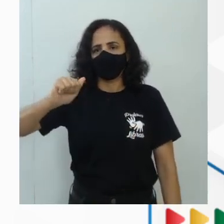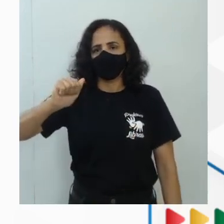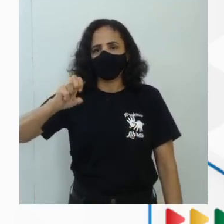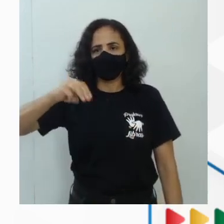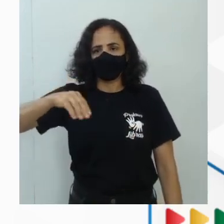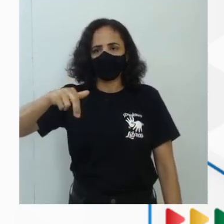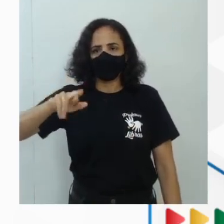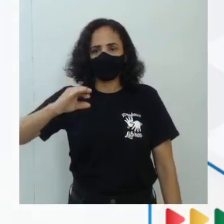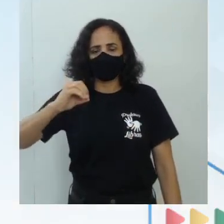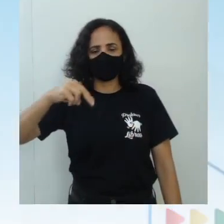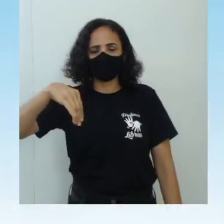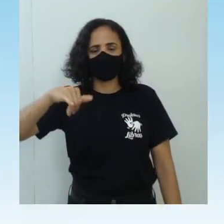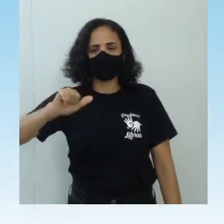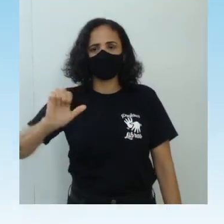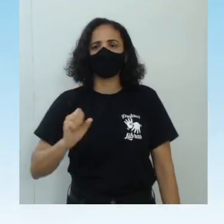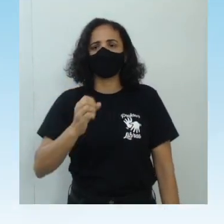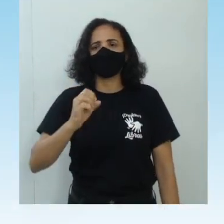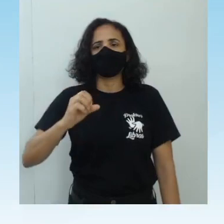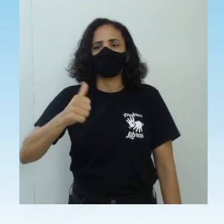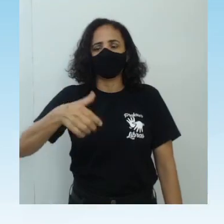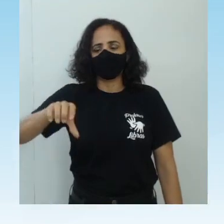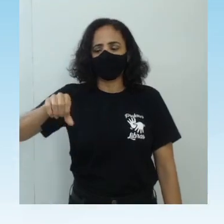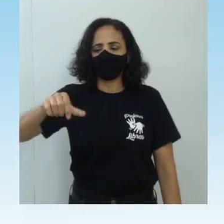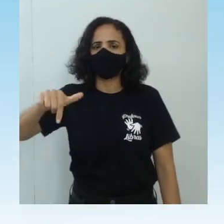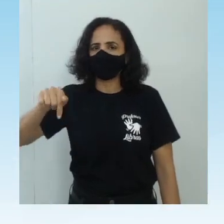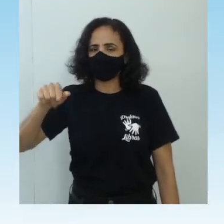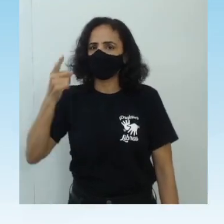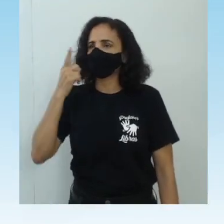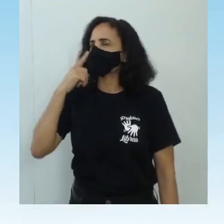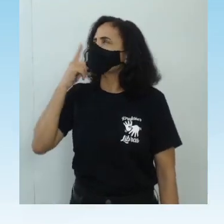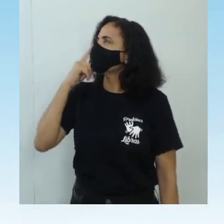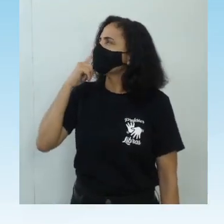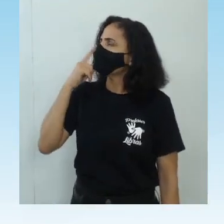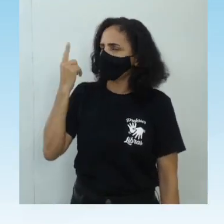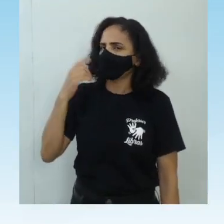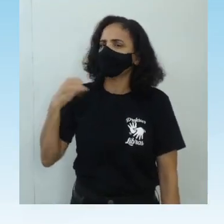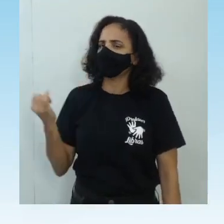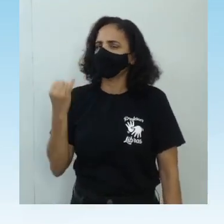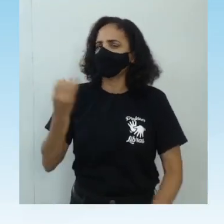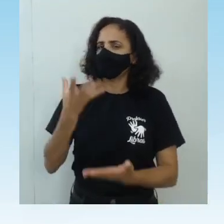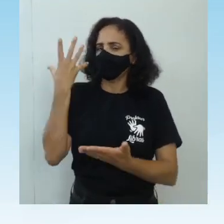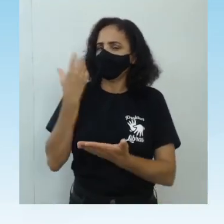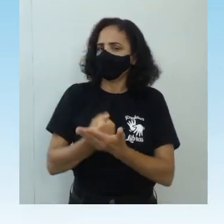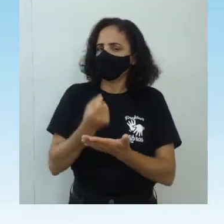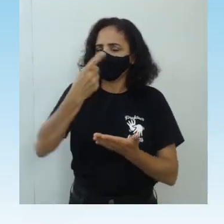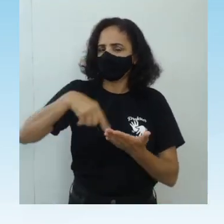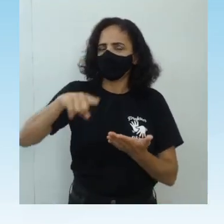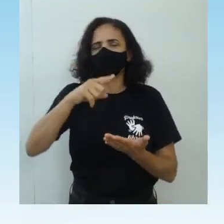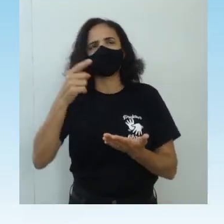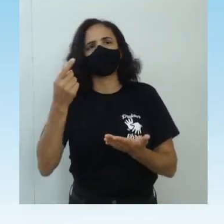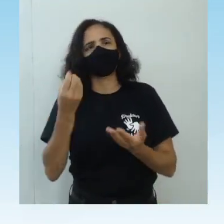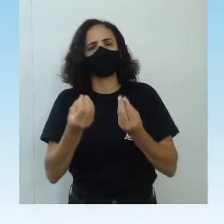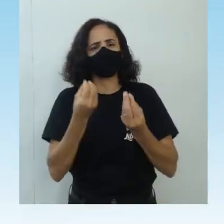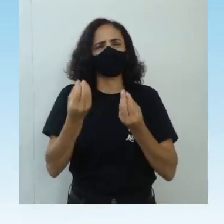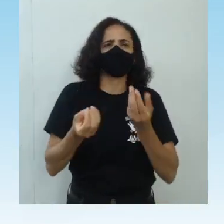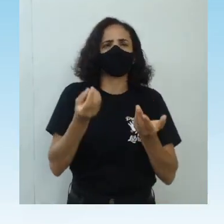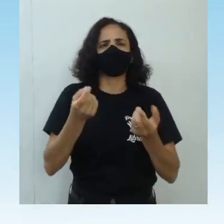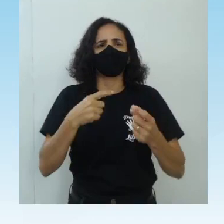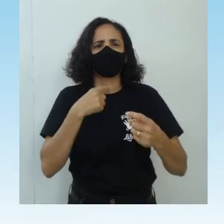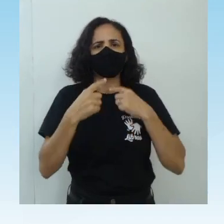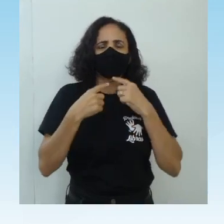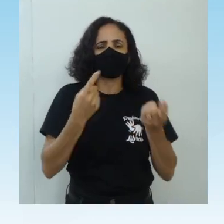marcone1977, arroba marcone1977, lá você vai poder tirar suas dúvidas,